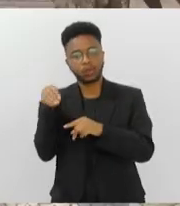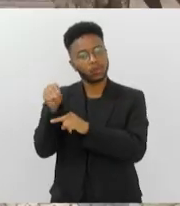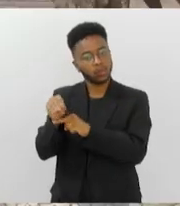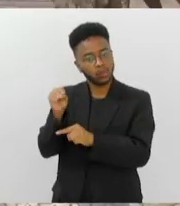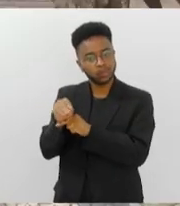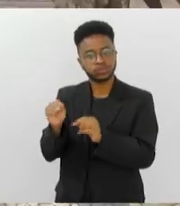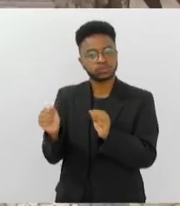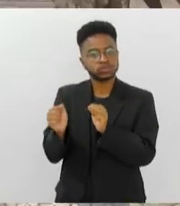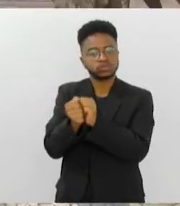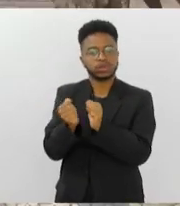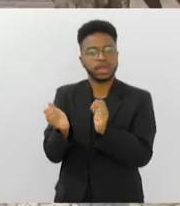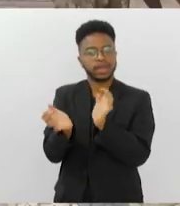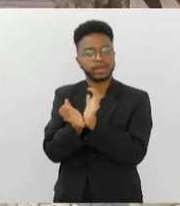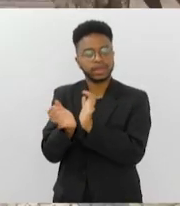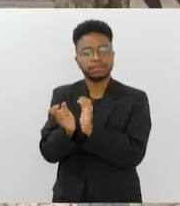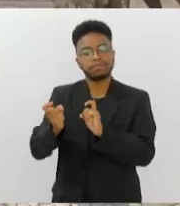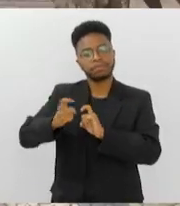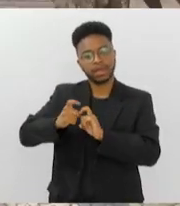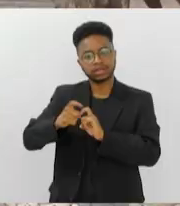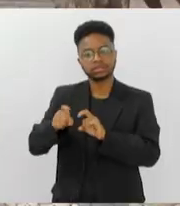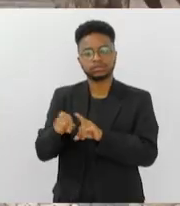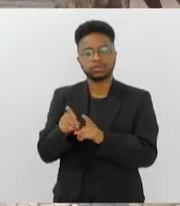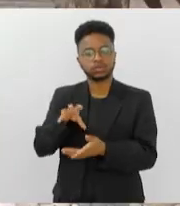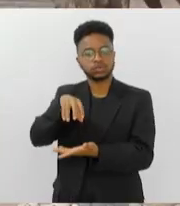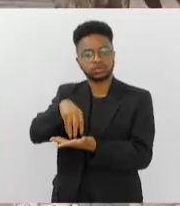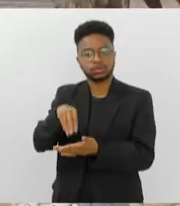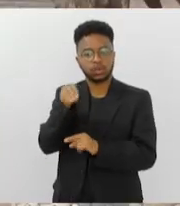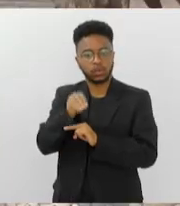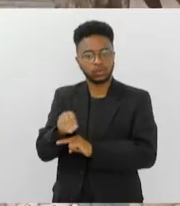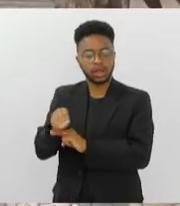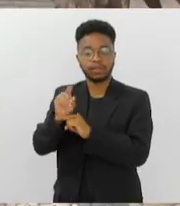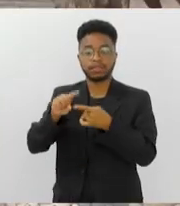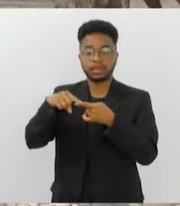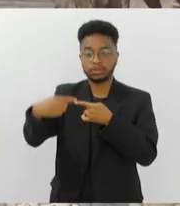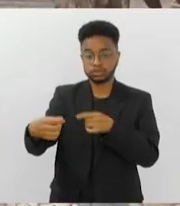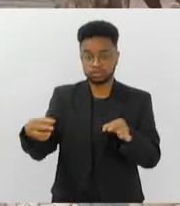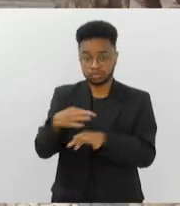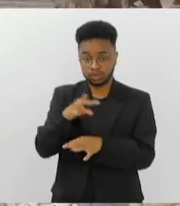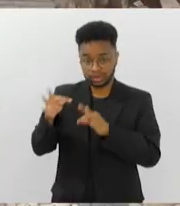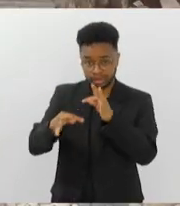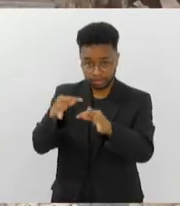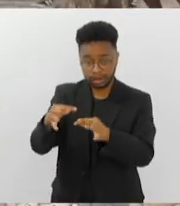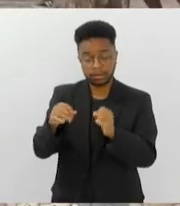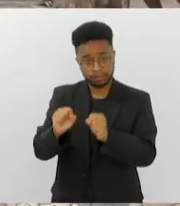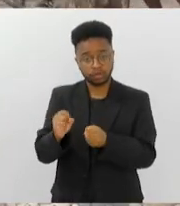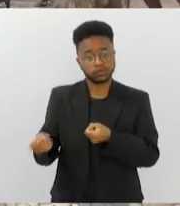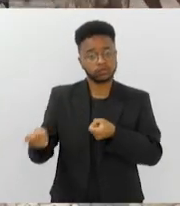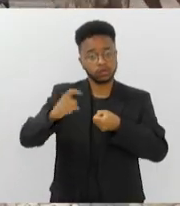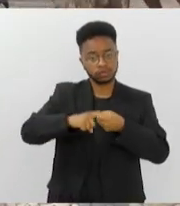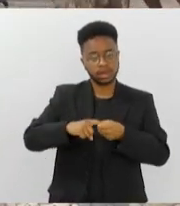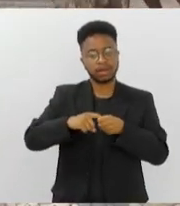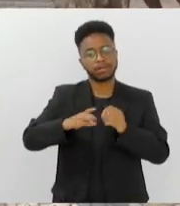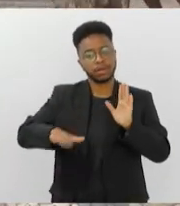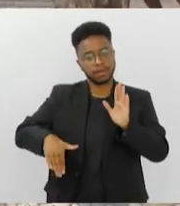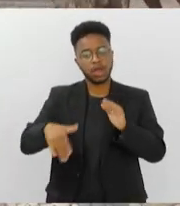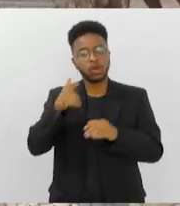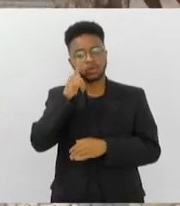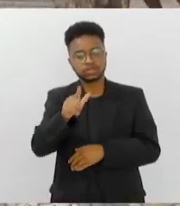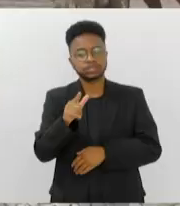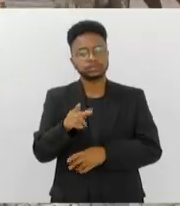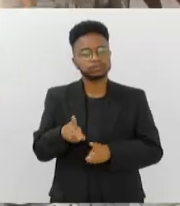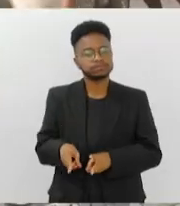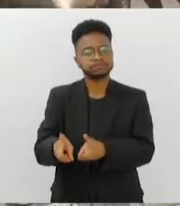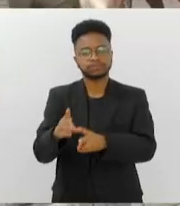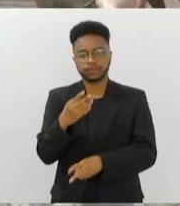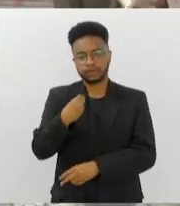com a equipe médica veterinária, em centros especializados em animais silvestres. E depois de tratados, eles podem retornar para a natureza com mais chances de efetividade na vida livre.